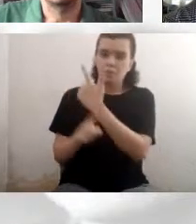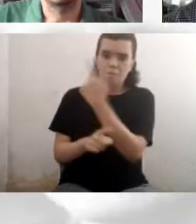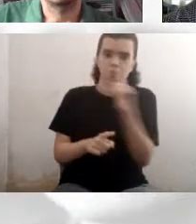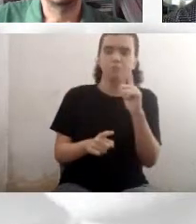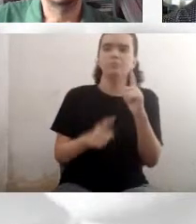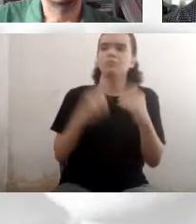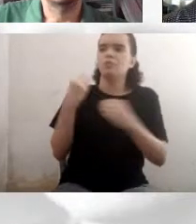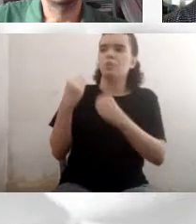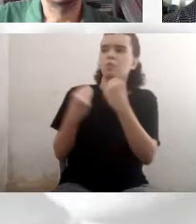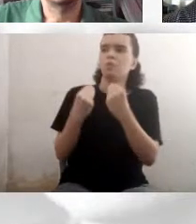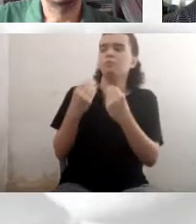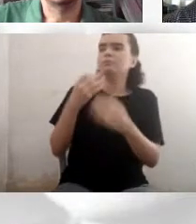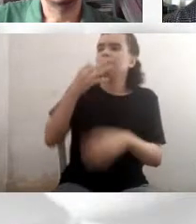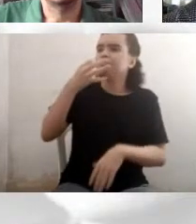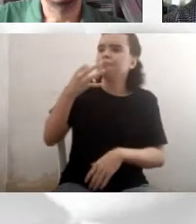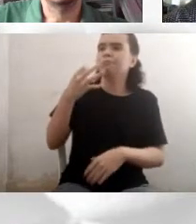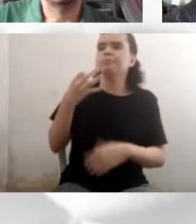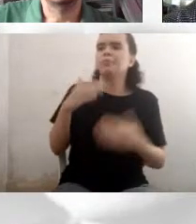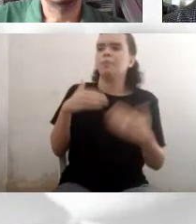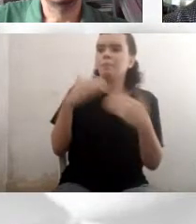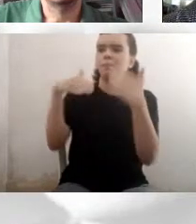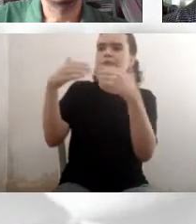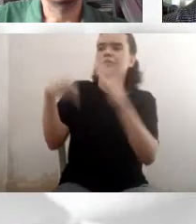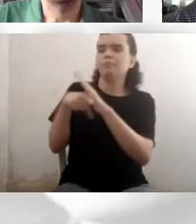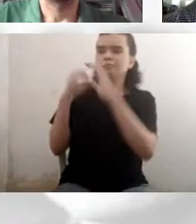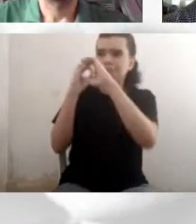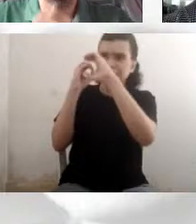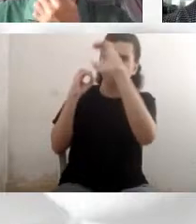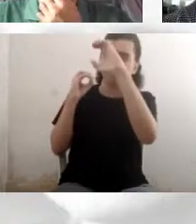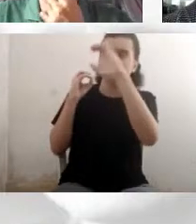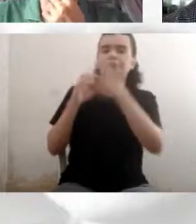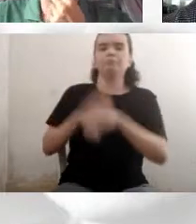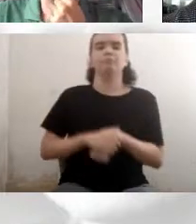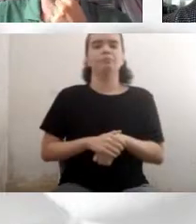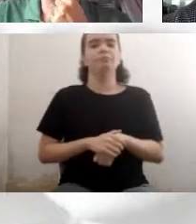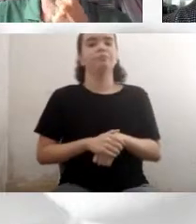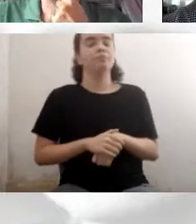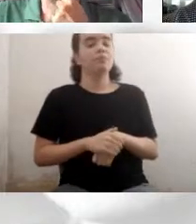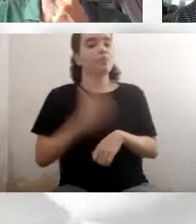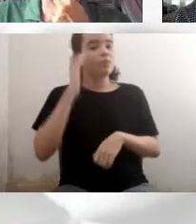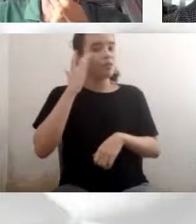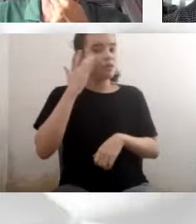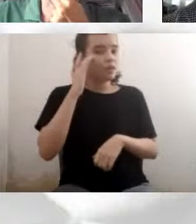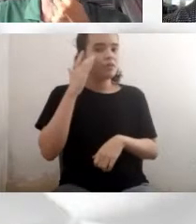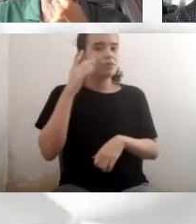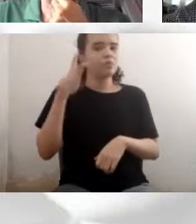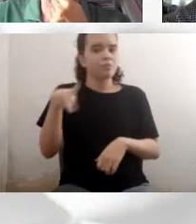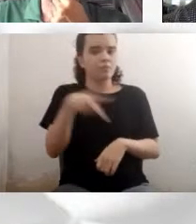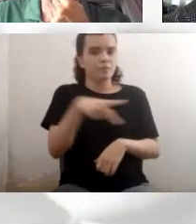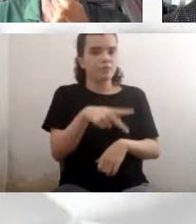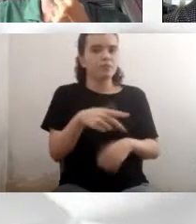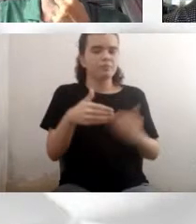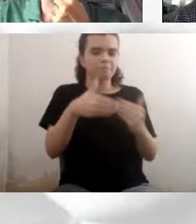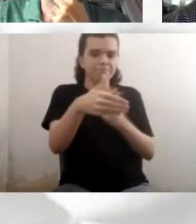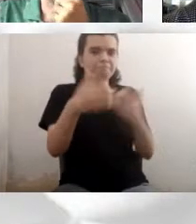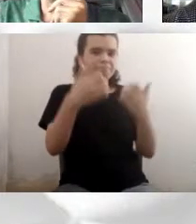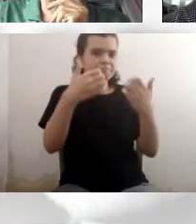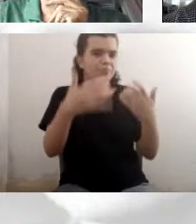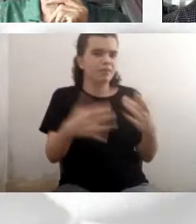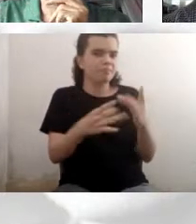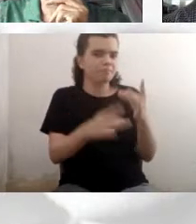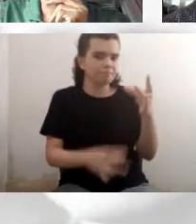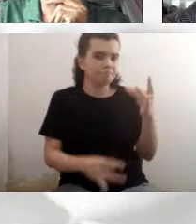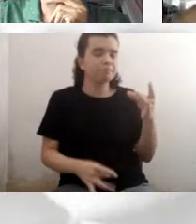primordial com esses lançamentos? Acho que o Reinaldo vai falar mais nesse assunto, mas sim, com os